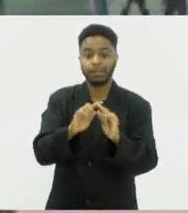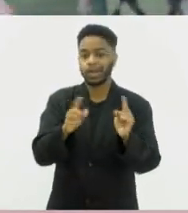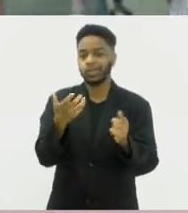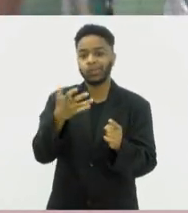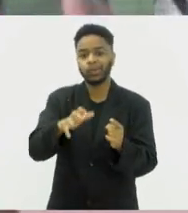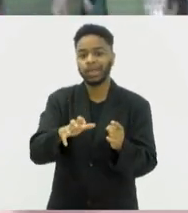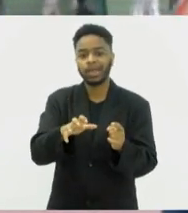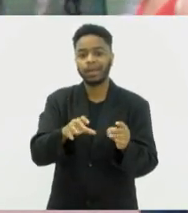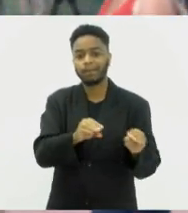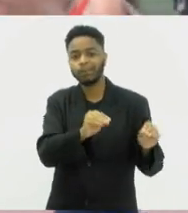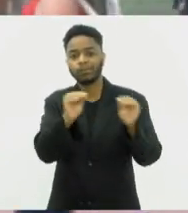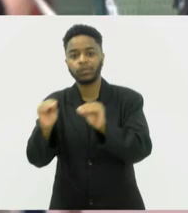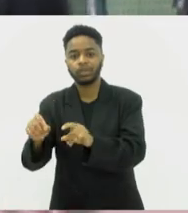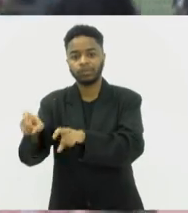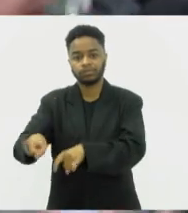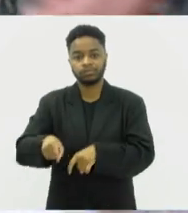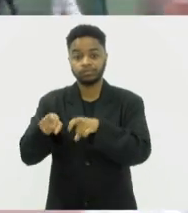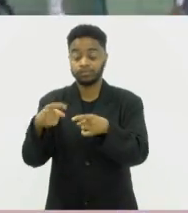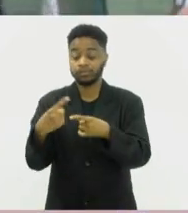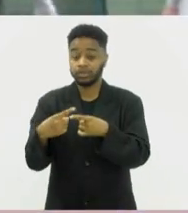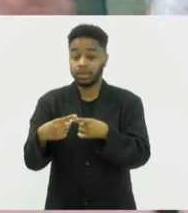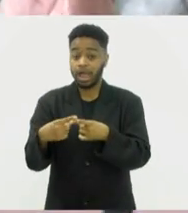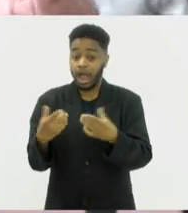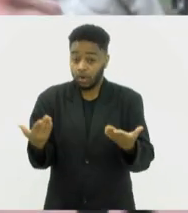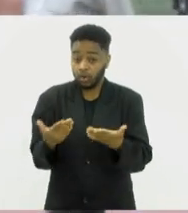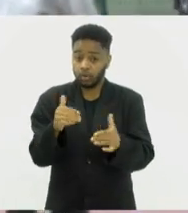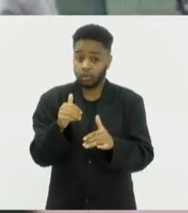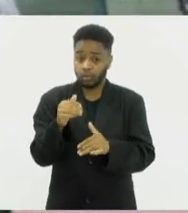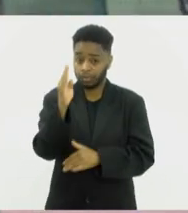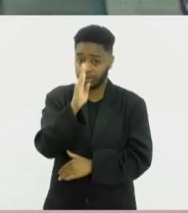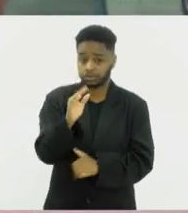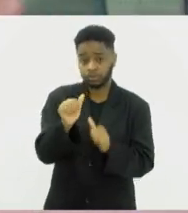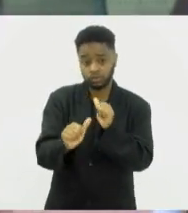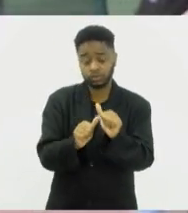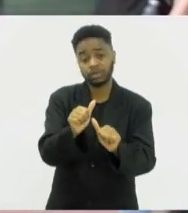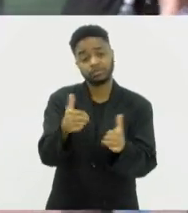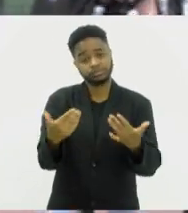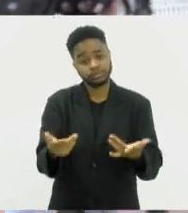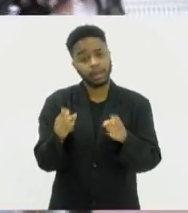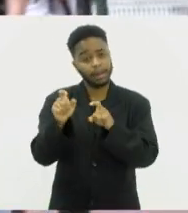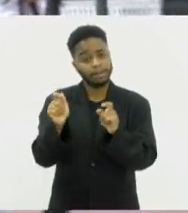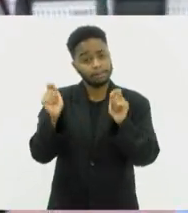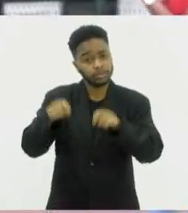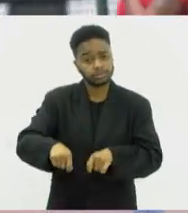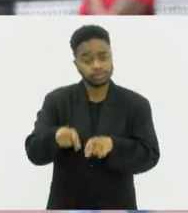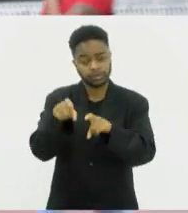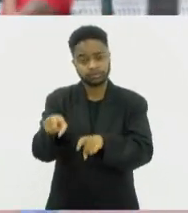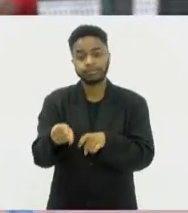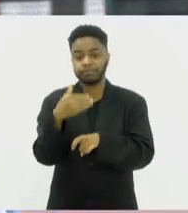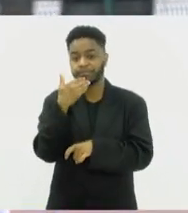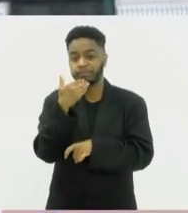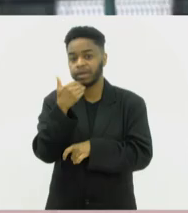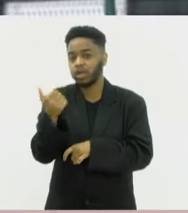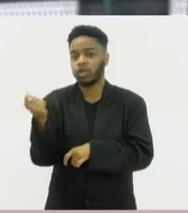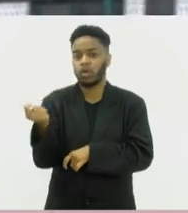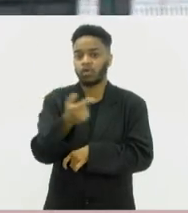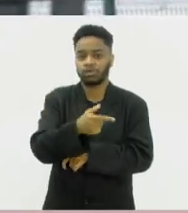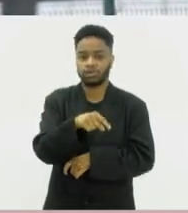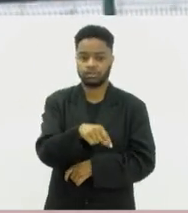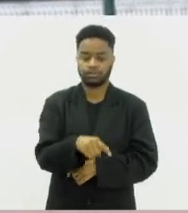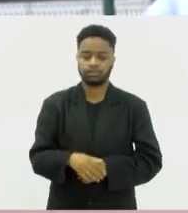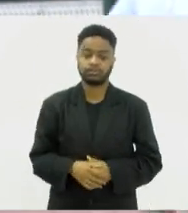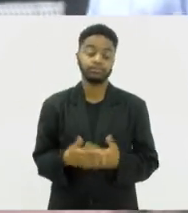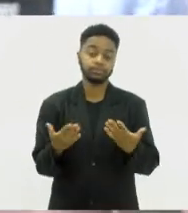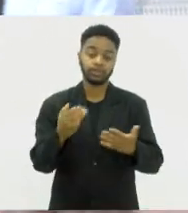Só que o Brasil está mudando. Hoje, quem sustenta o nosso país é o agro, a possibilidade no interior é muito grande. Então, é importante que